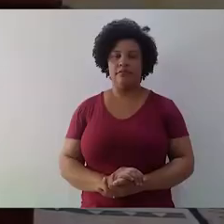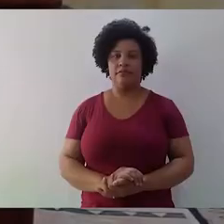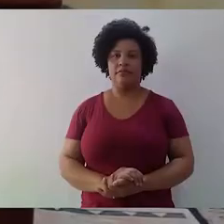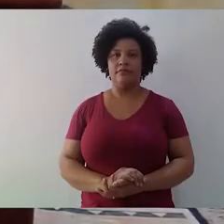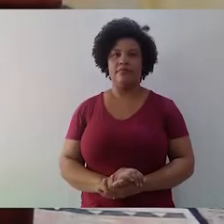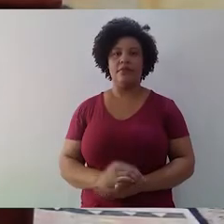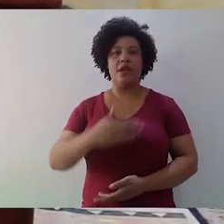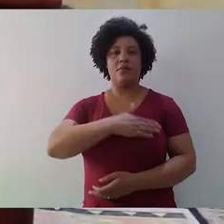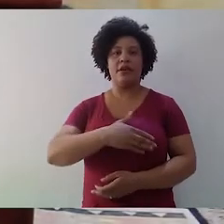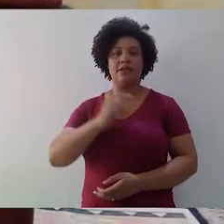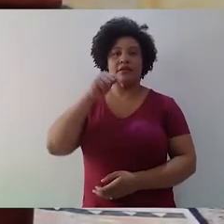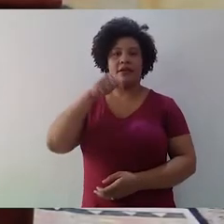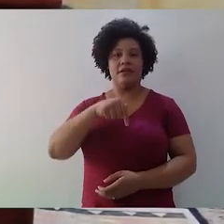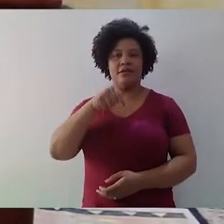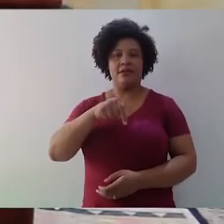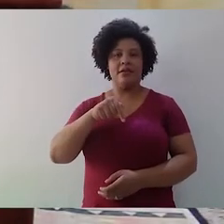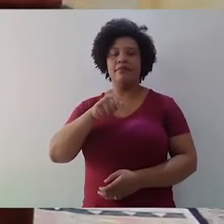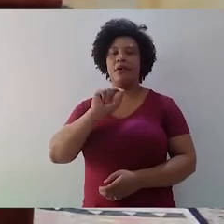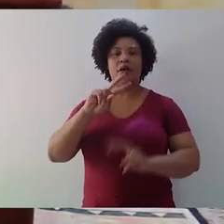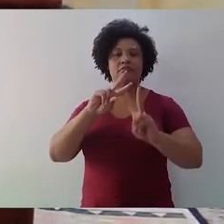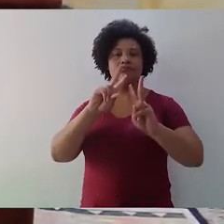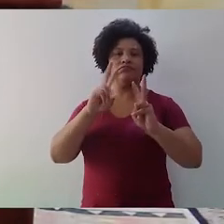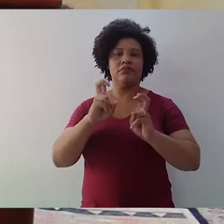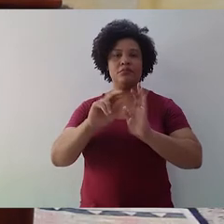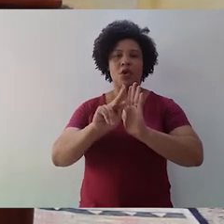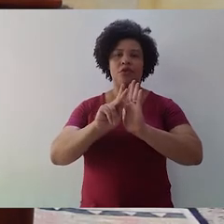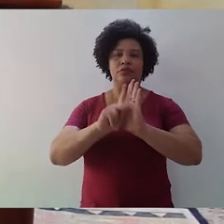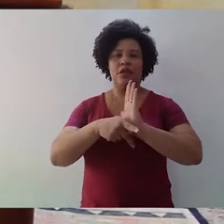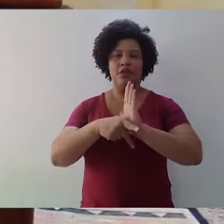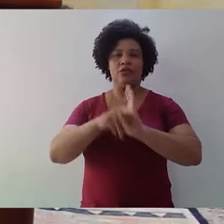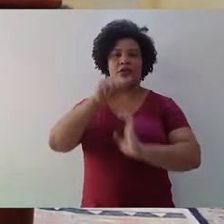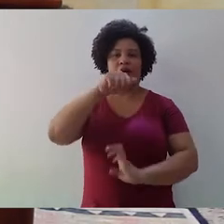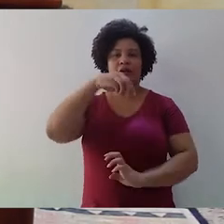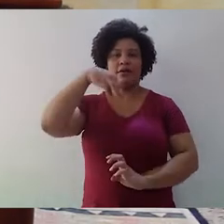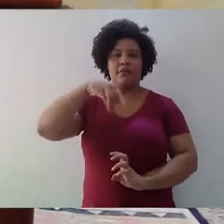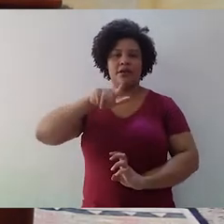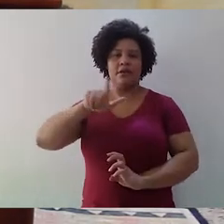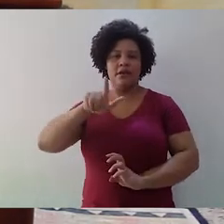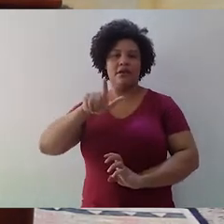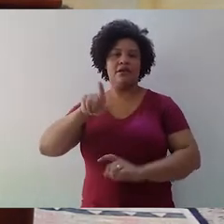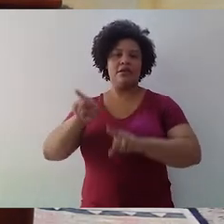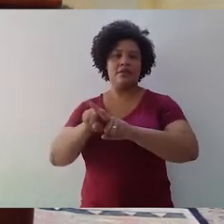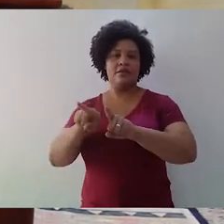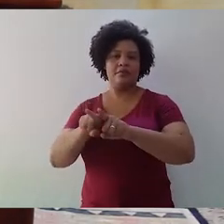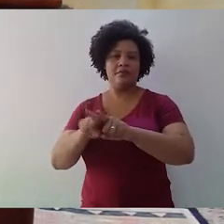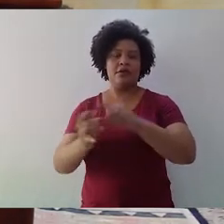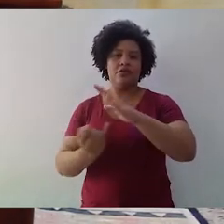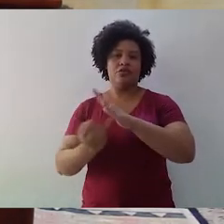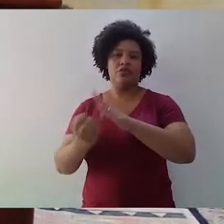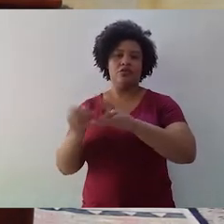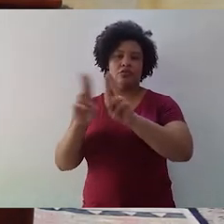É um prazer estarmos aqui para mais um projeto da Academia Mineira de Letras e do Instituto